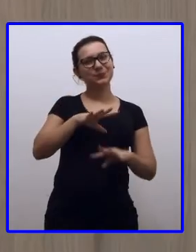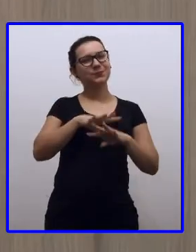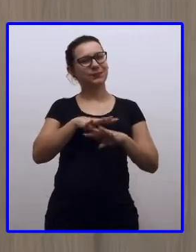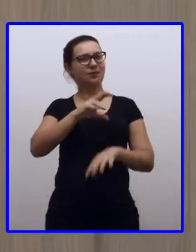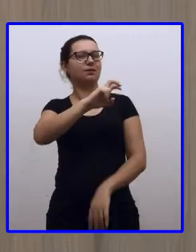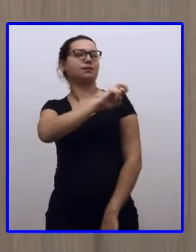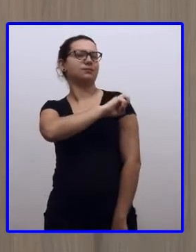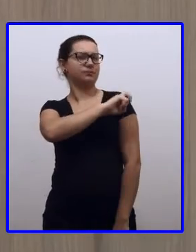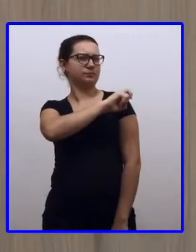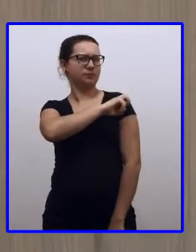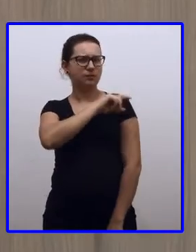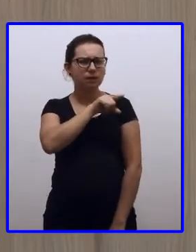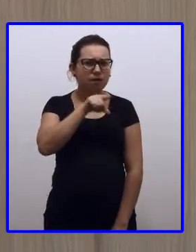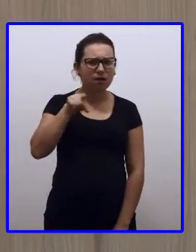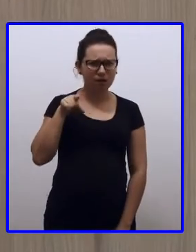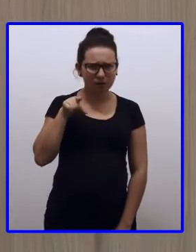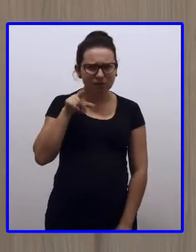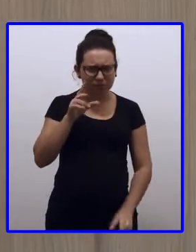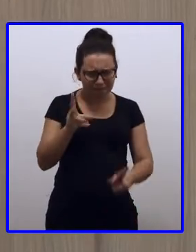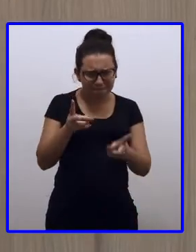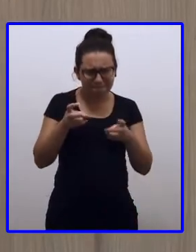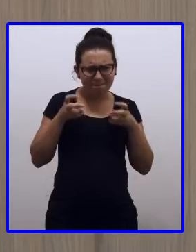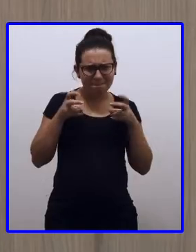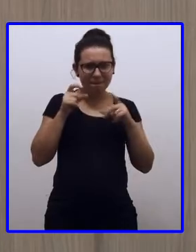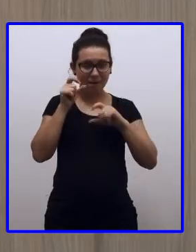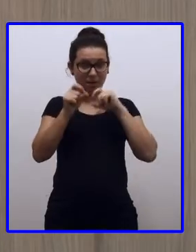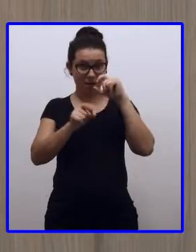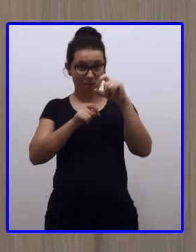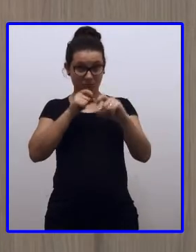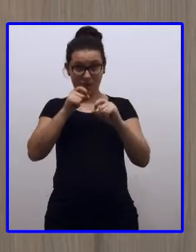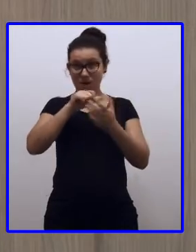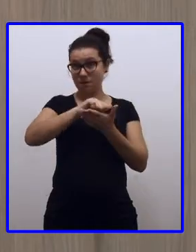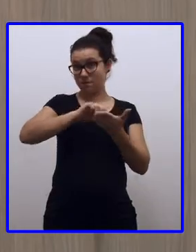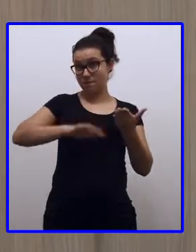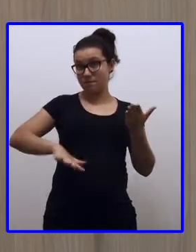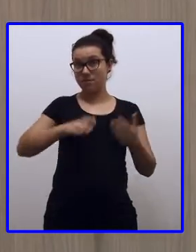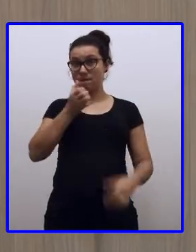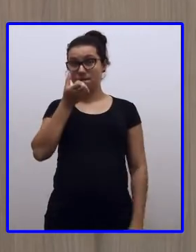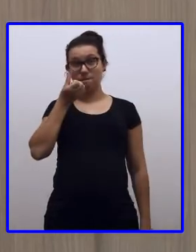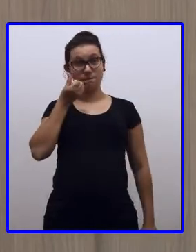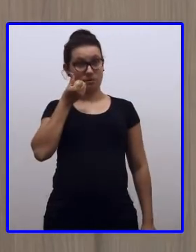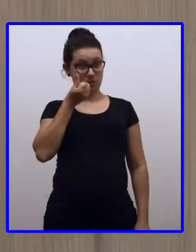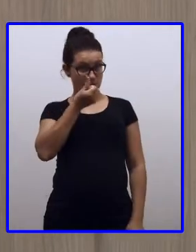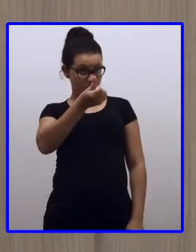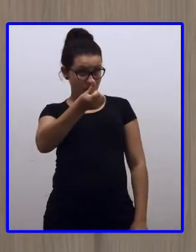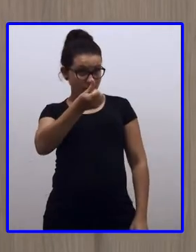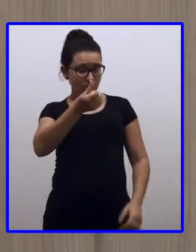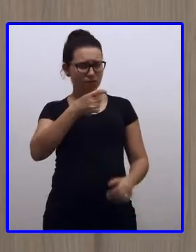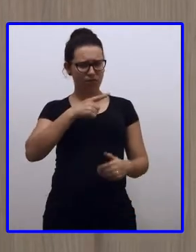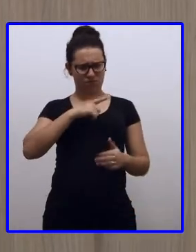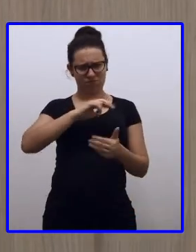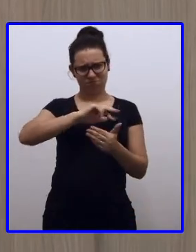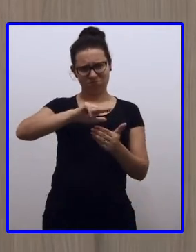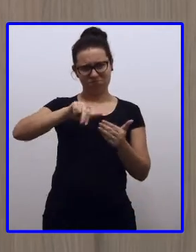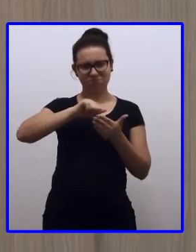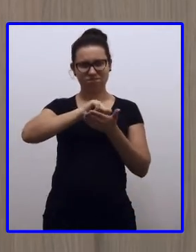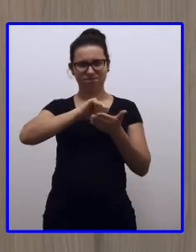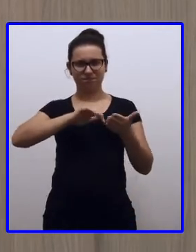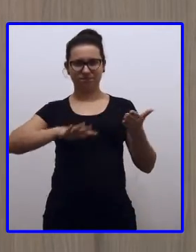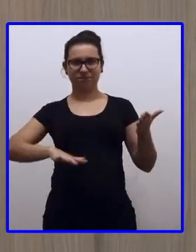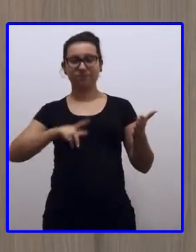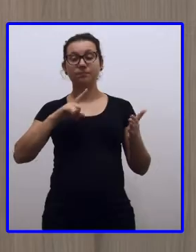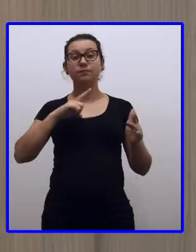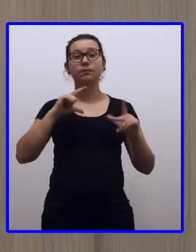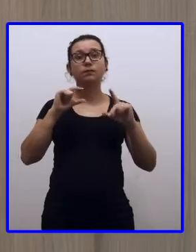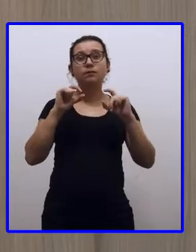anos. Vocês devem ter reparado no bloco 6, nas situações-problemas, que tinham várias